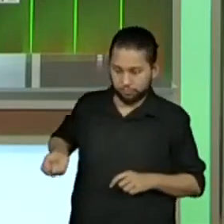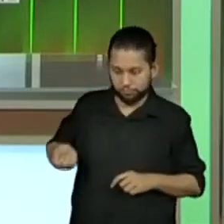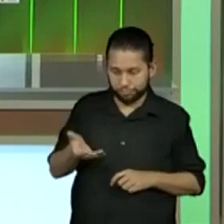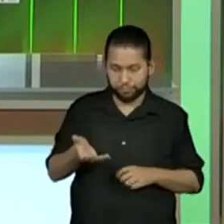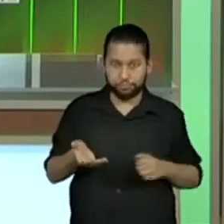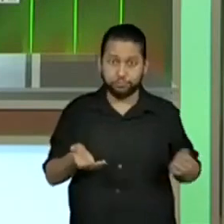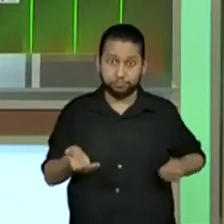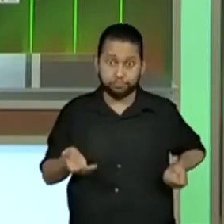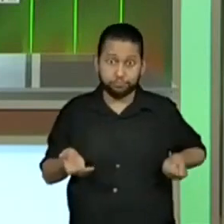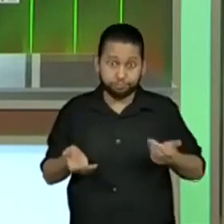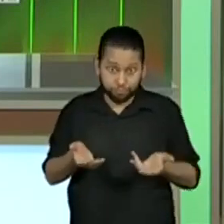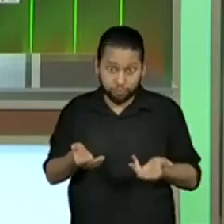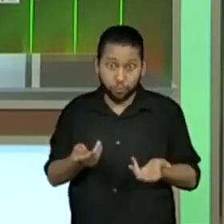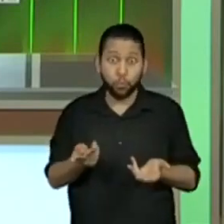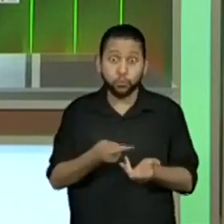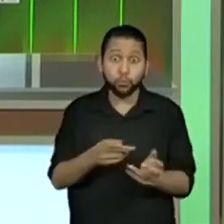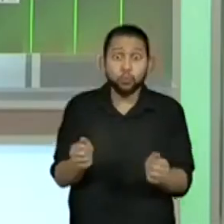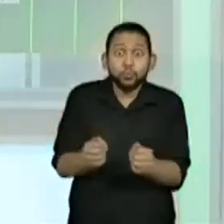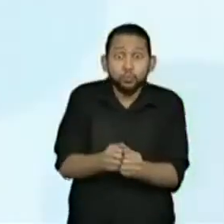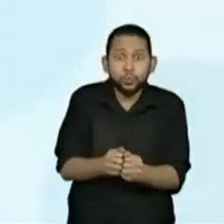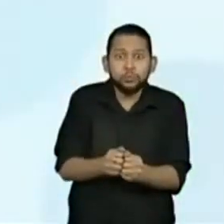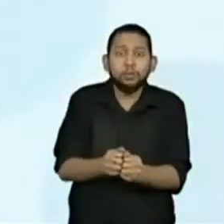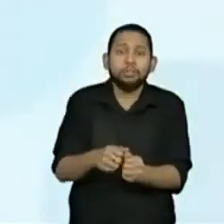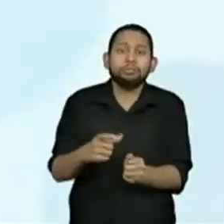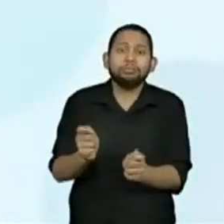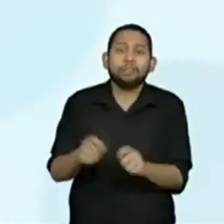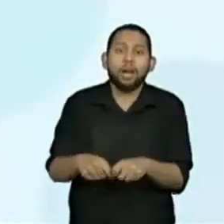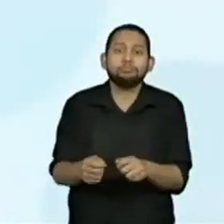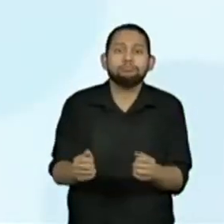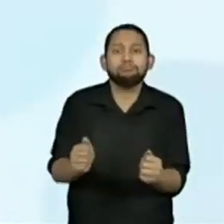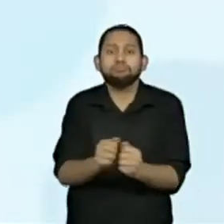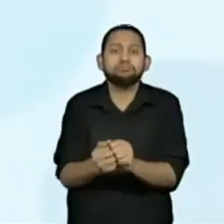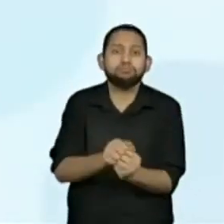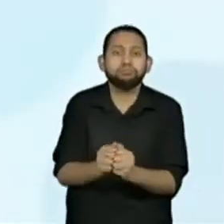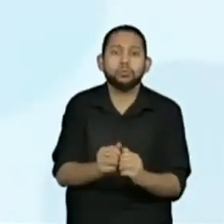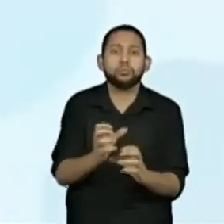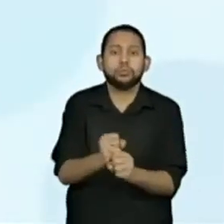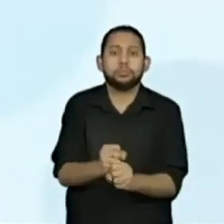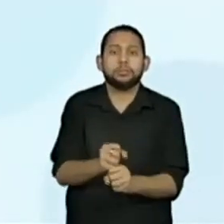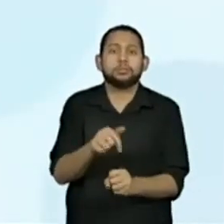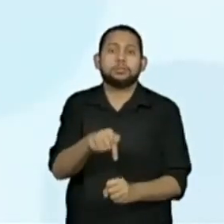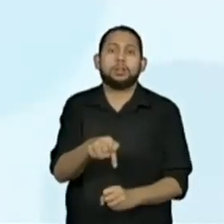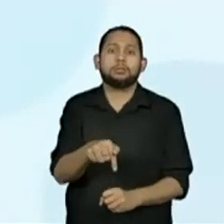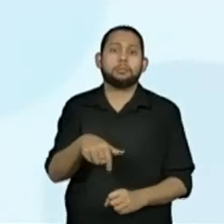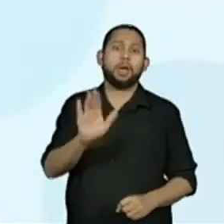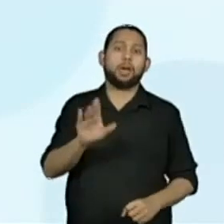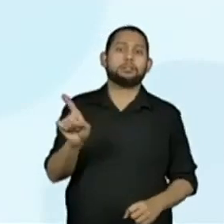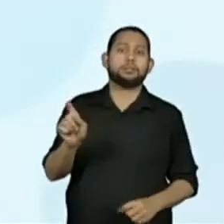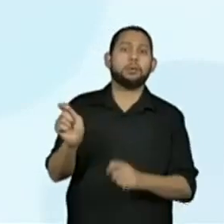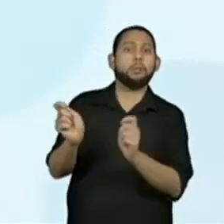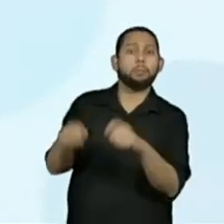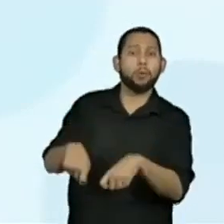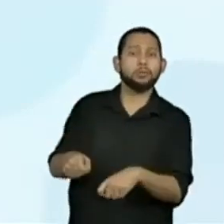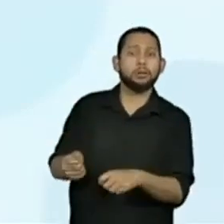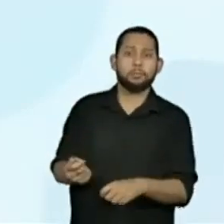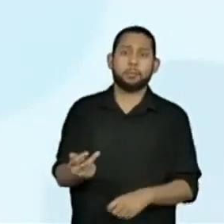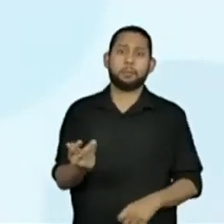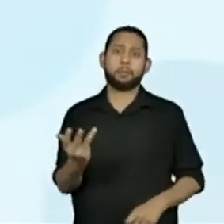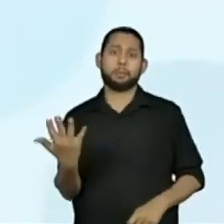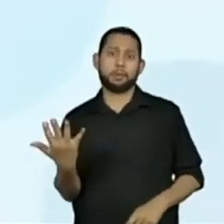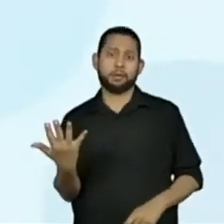porque tem mais possibilidades, não é? O Renan tem mais chance porque tem mais possibilidades.